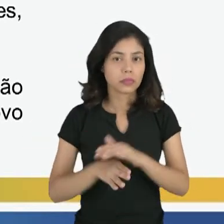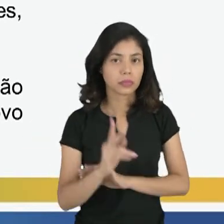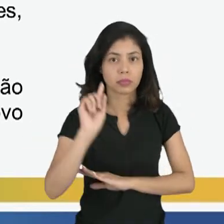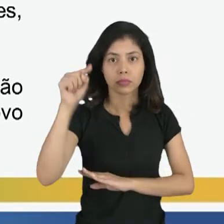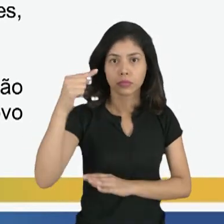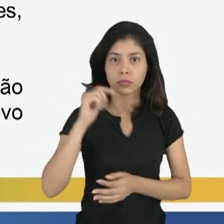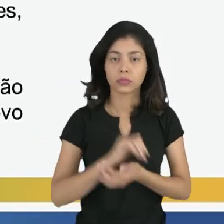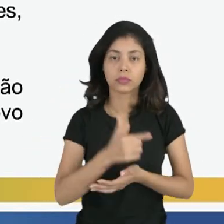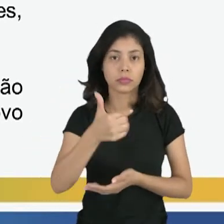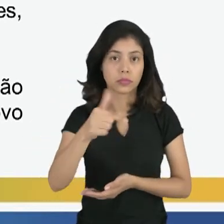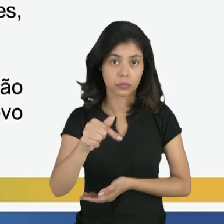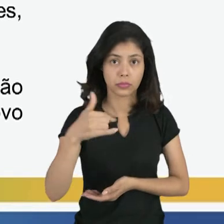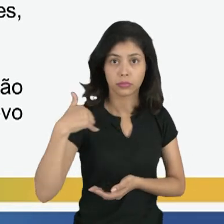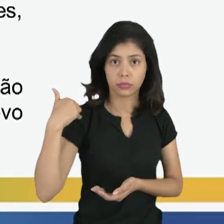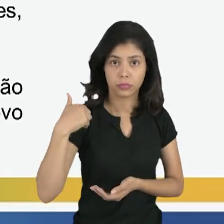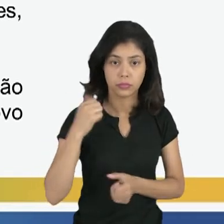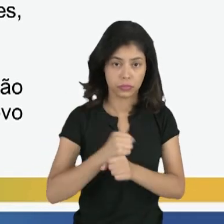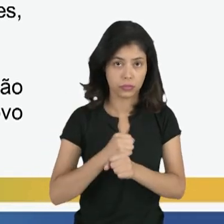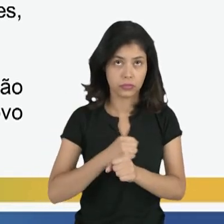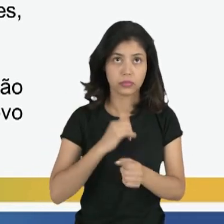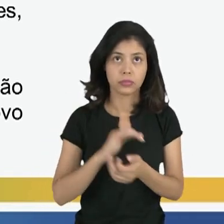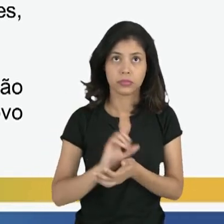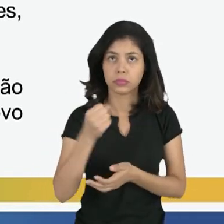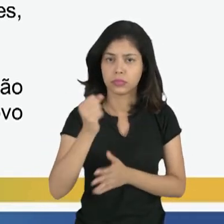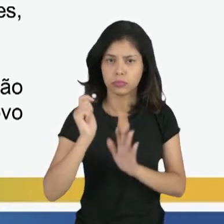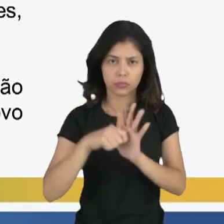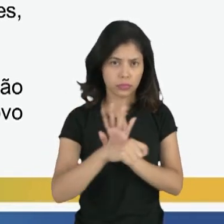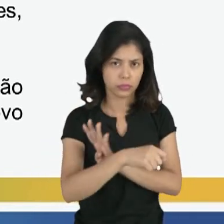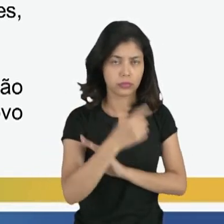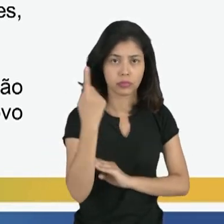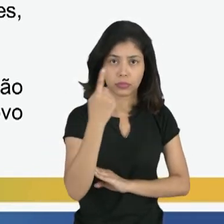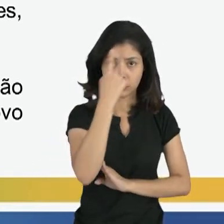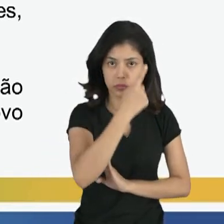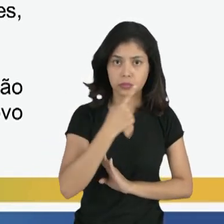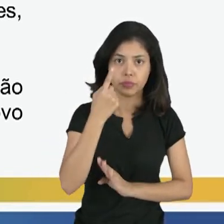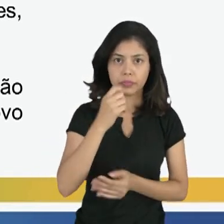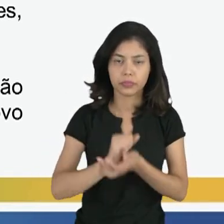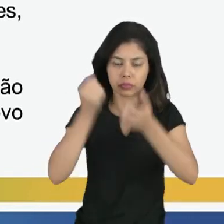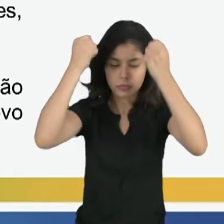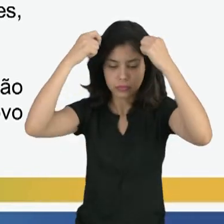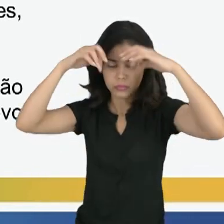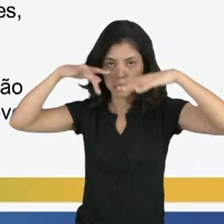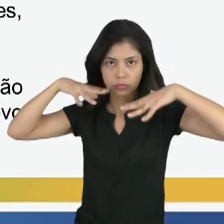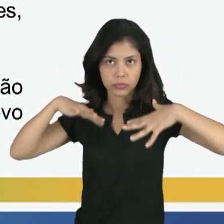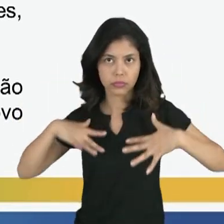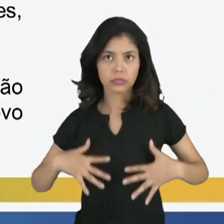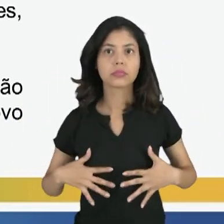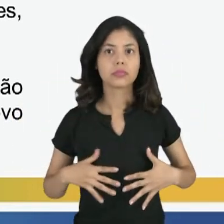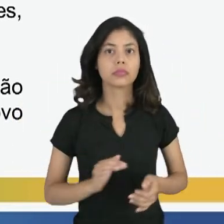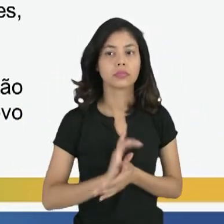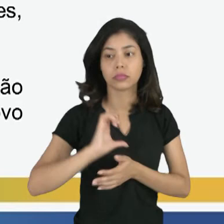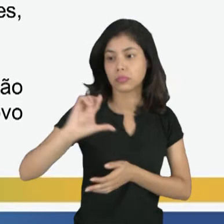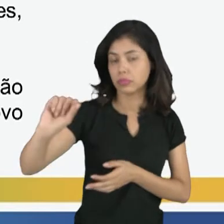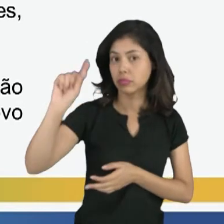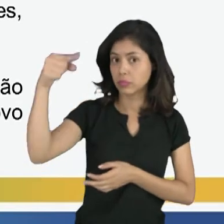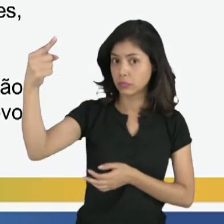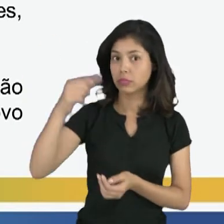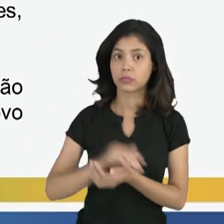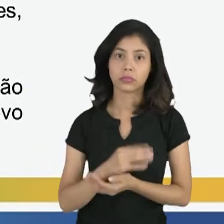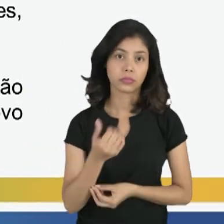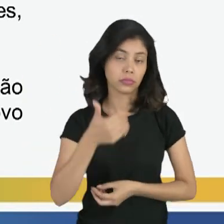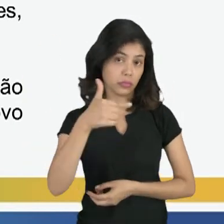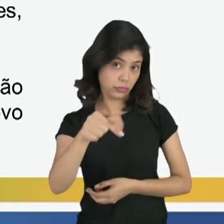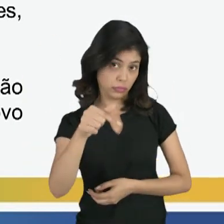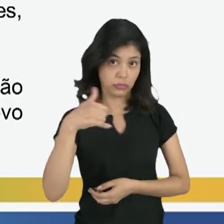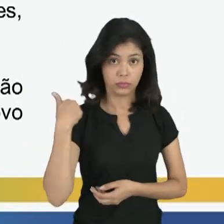lá com 17 anos, 8 meses, uma hora, você tomou banho. Você saiu de lá, você já saiu lá com